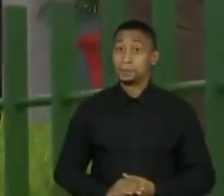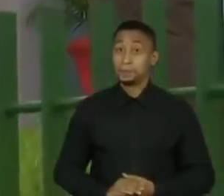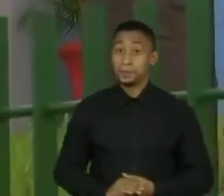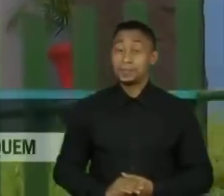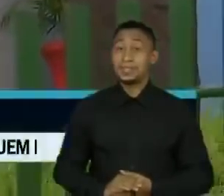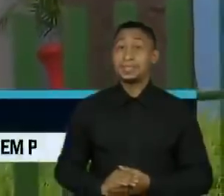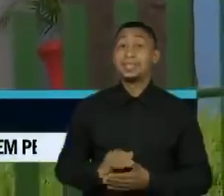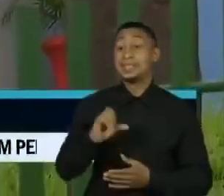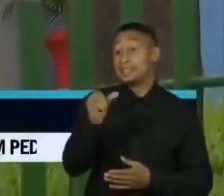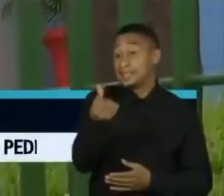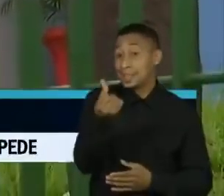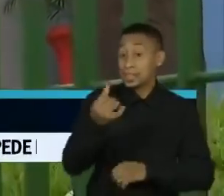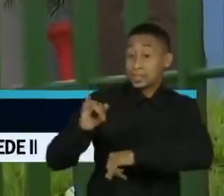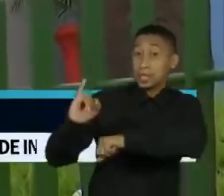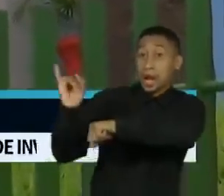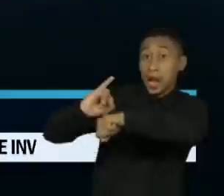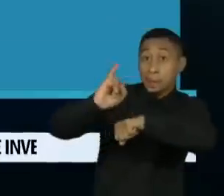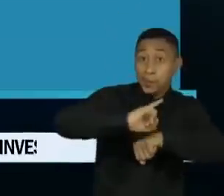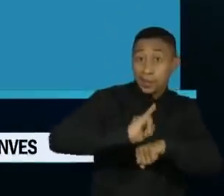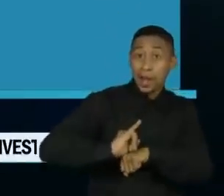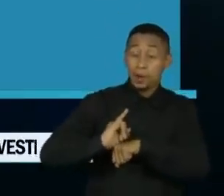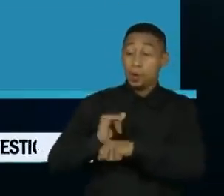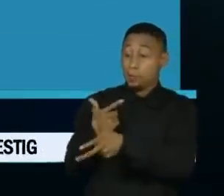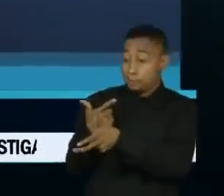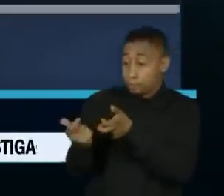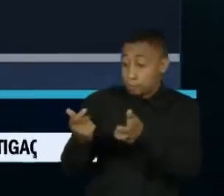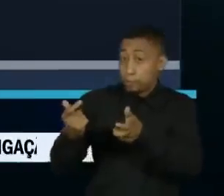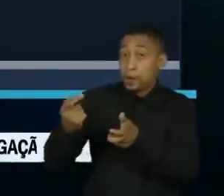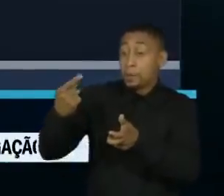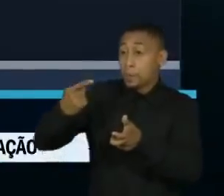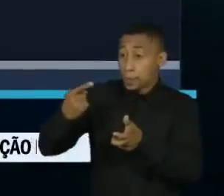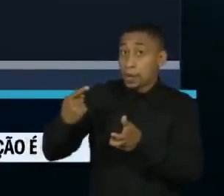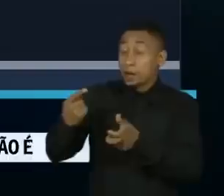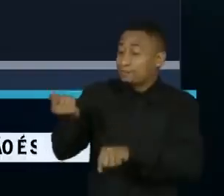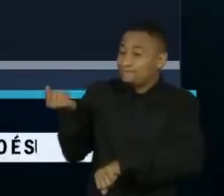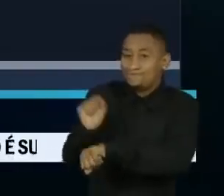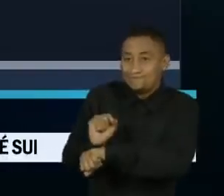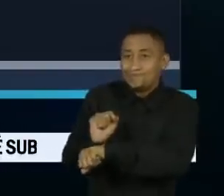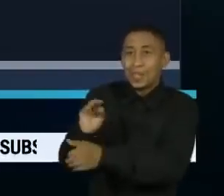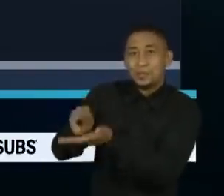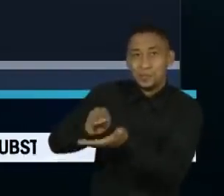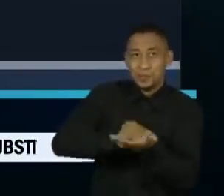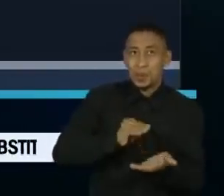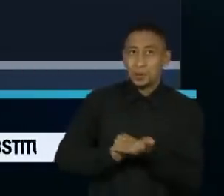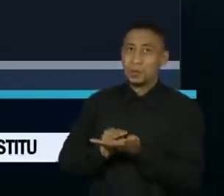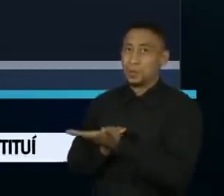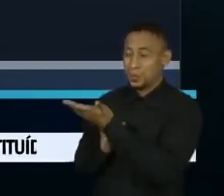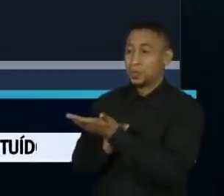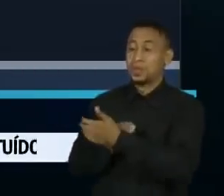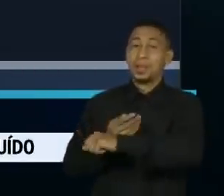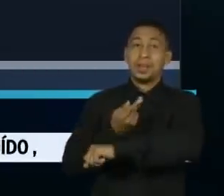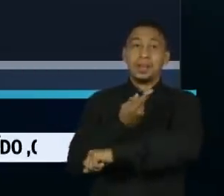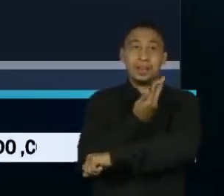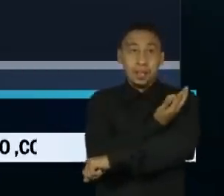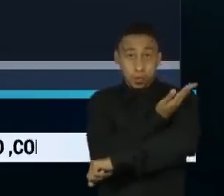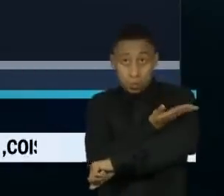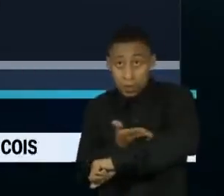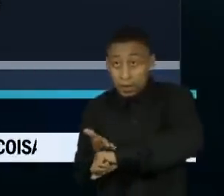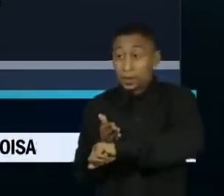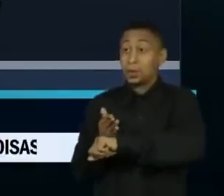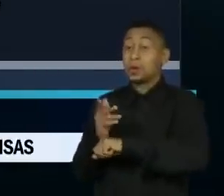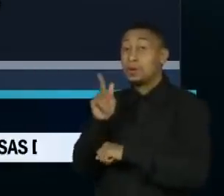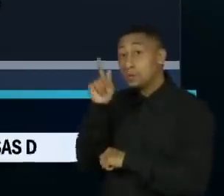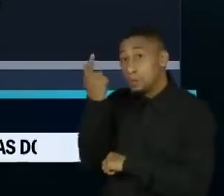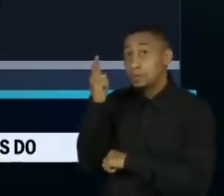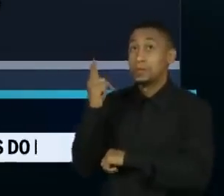Seis capitais suspenderam a aplicação da primeira dose por falta de vacinas. Rio Branco, Maceió, Salvador, Goiânia,